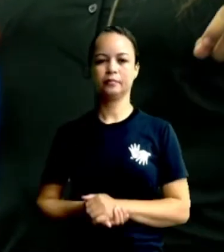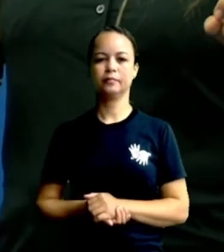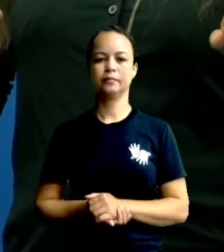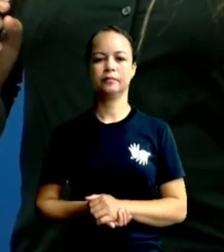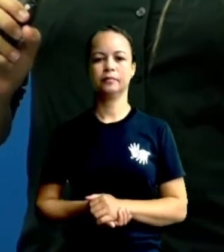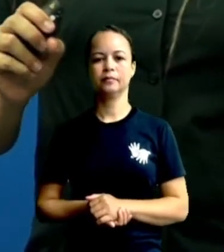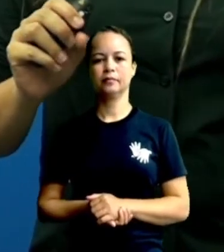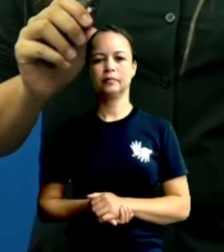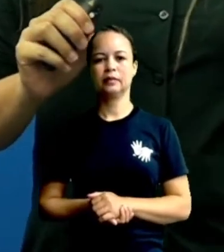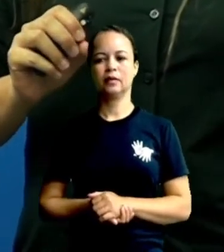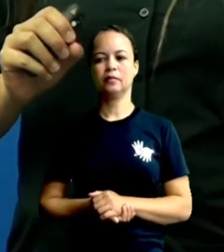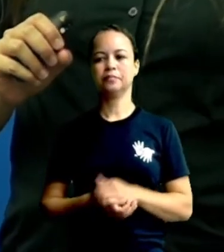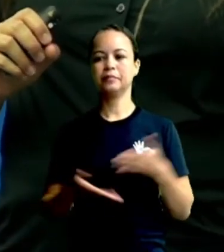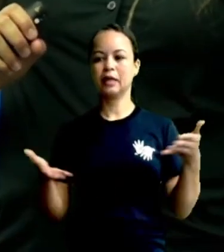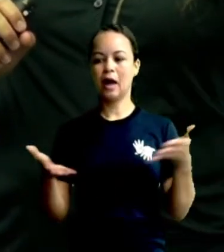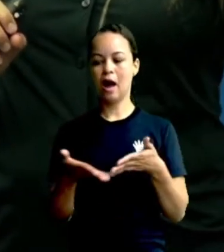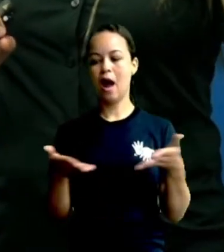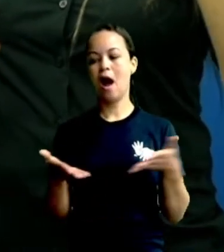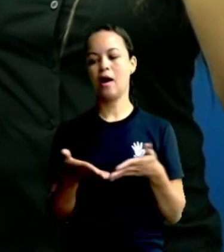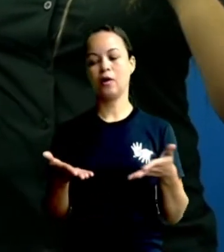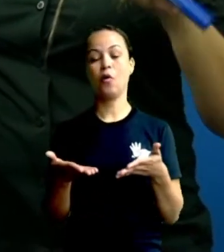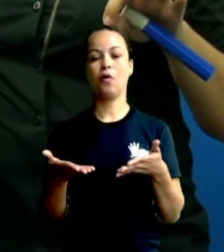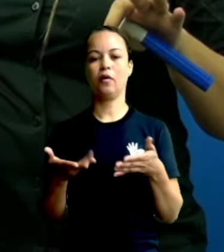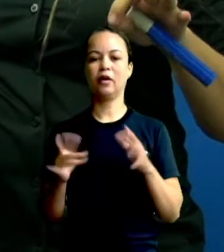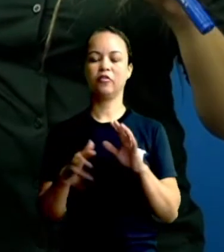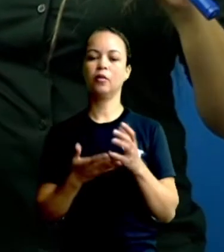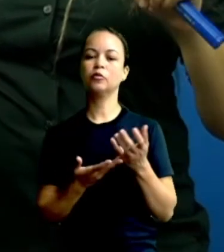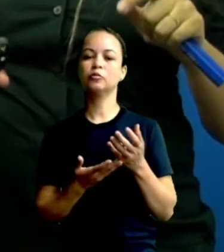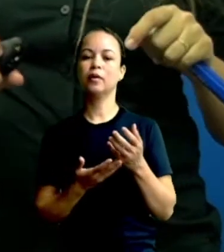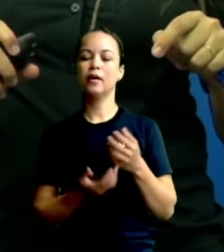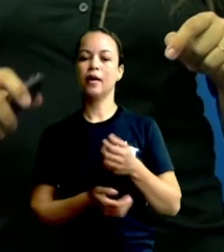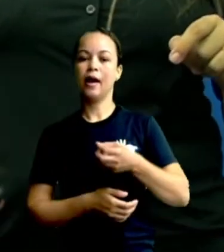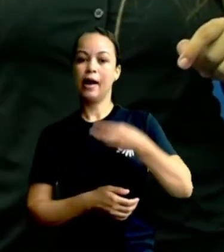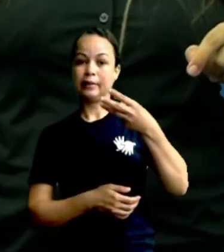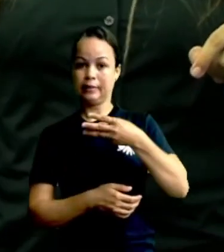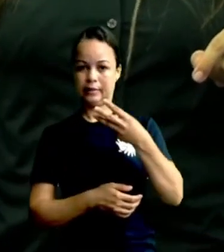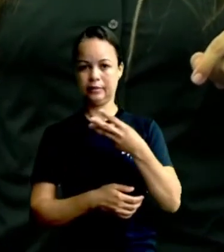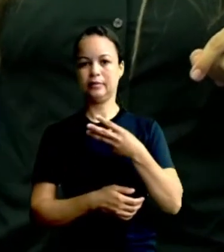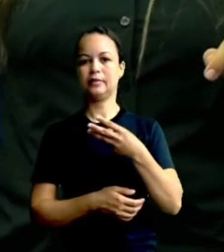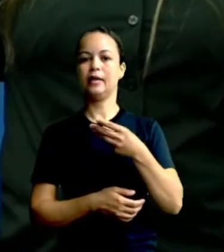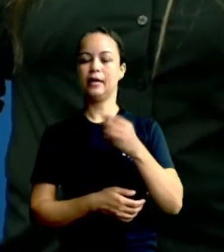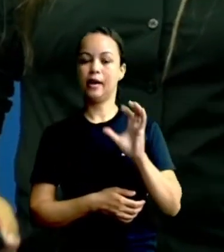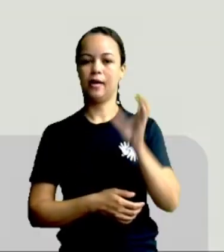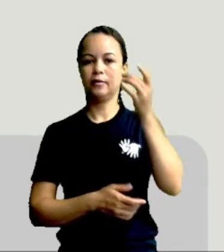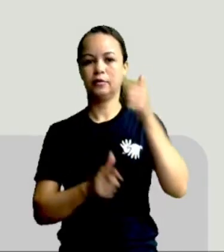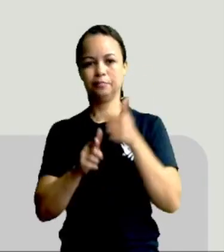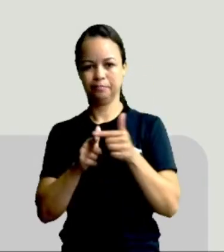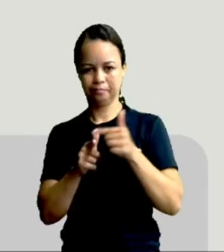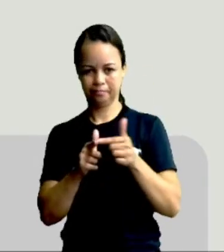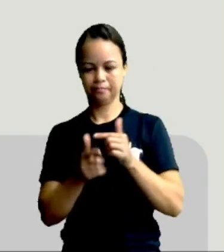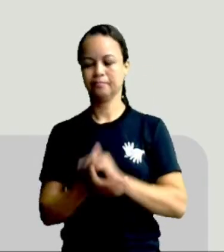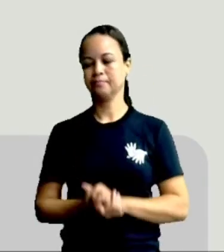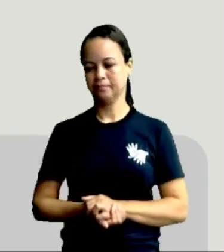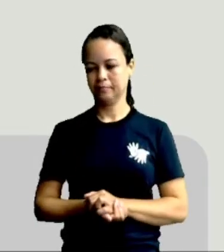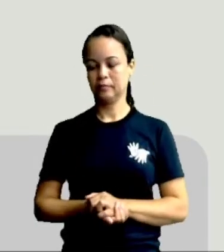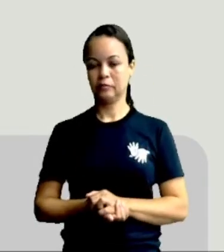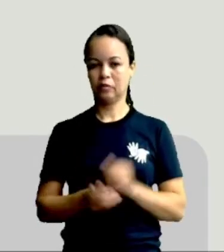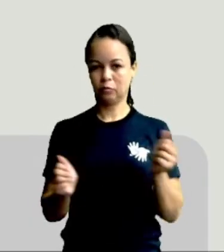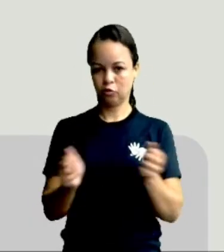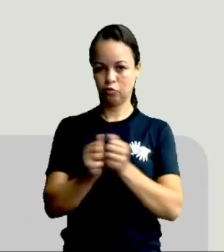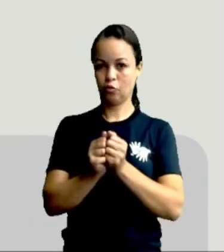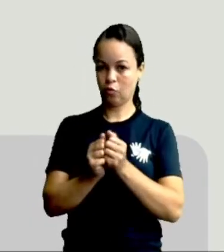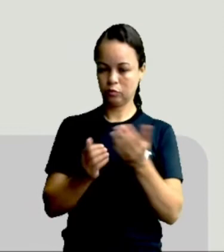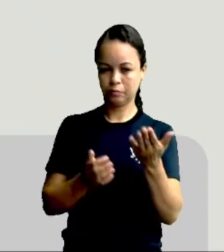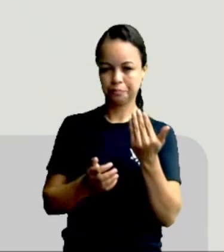Vamos agora para a nossa terceira situação problema. Vamos lá, vamos acompanhar comigo.